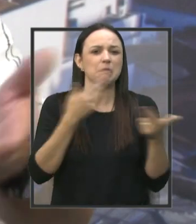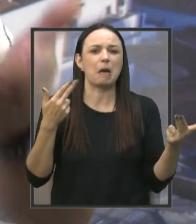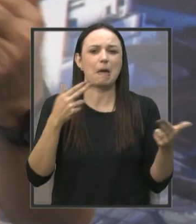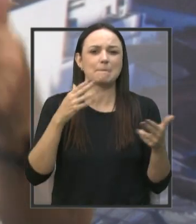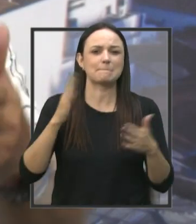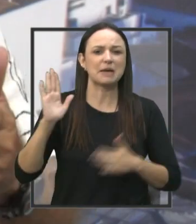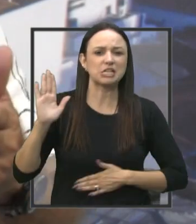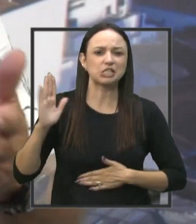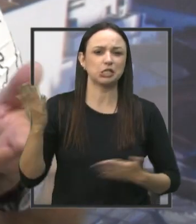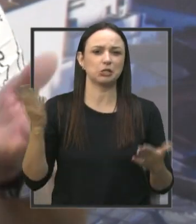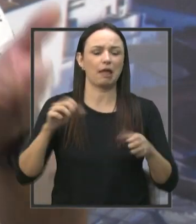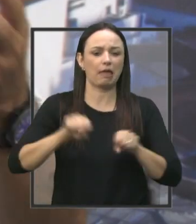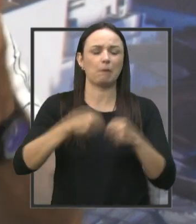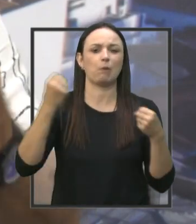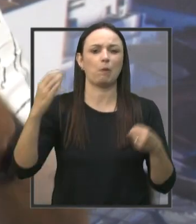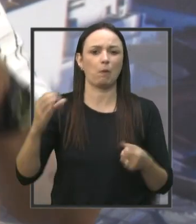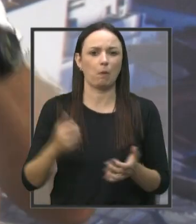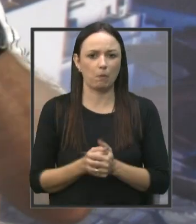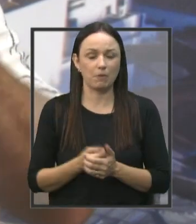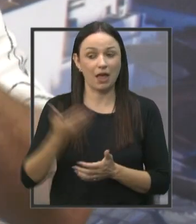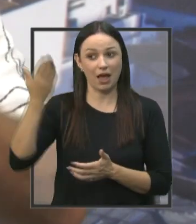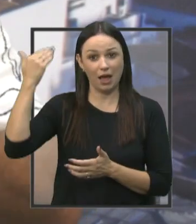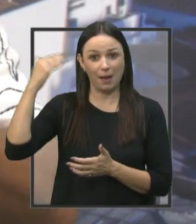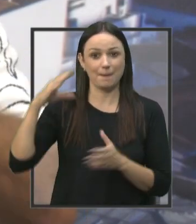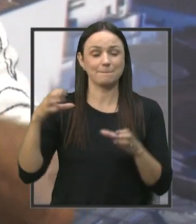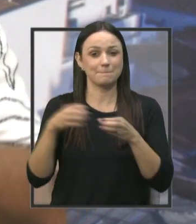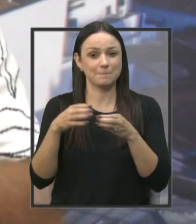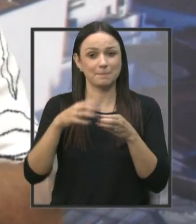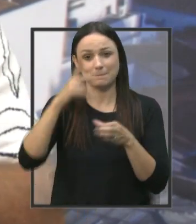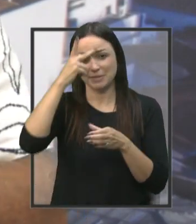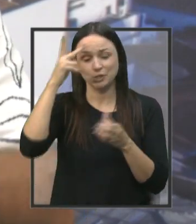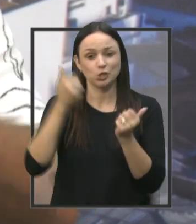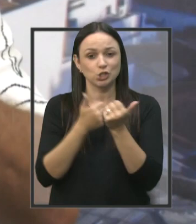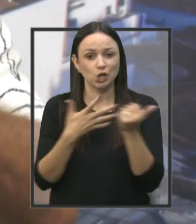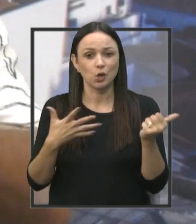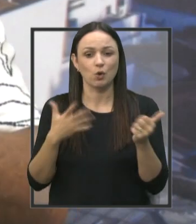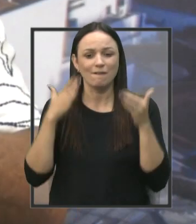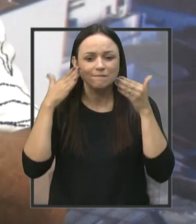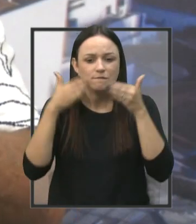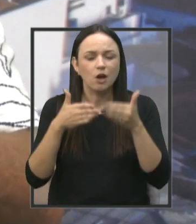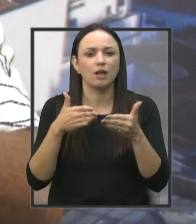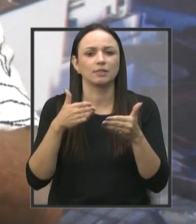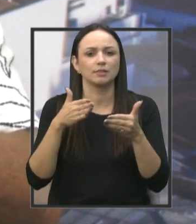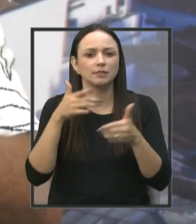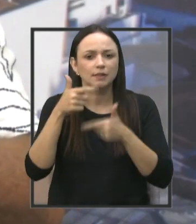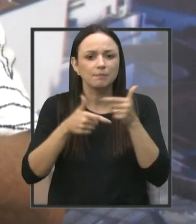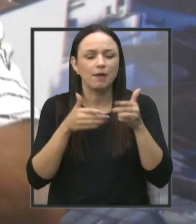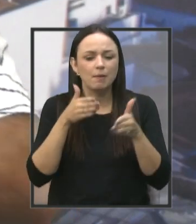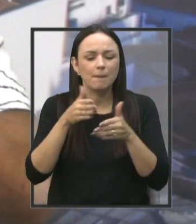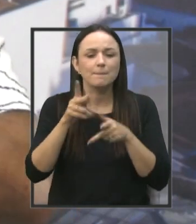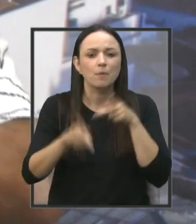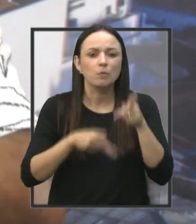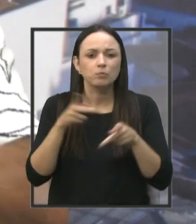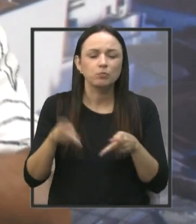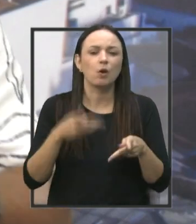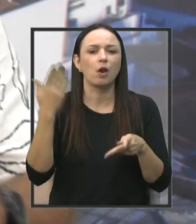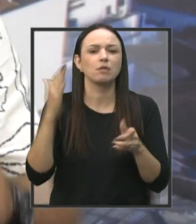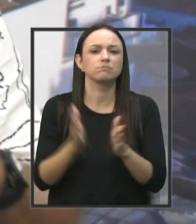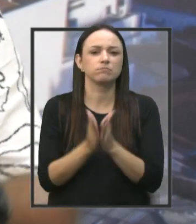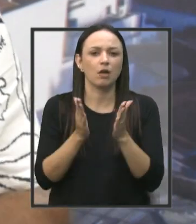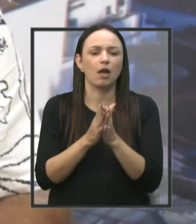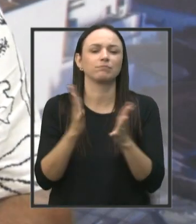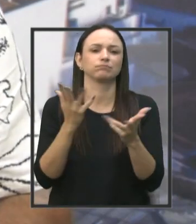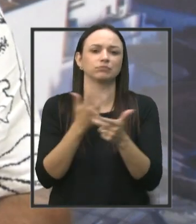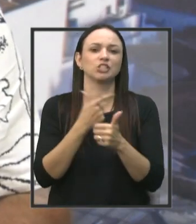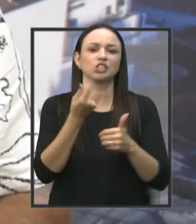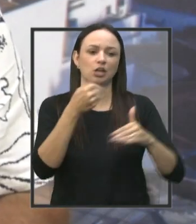entendeu? Mas quando se tocava com o pessoal que era direcionado para aquilo e vivia para a população carente, aquilo era uma maravilha e